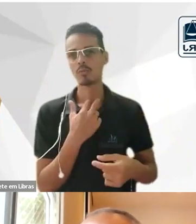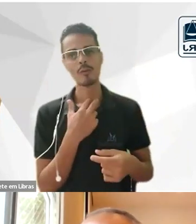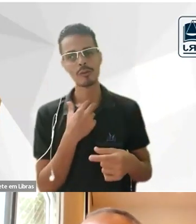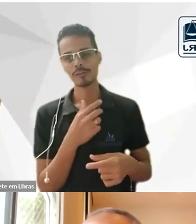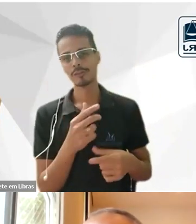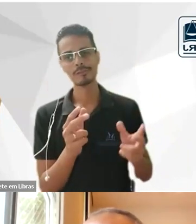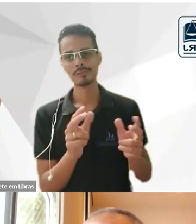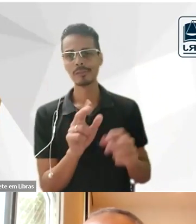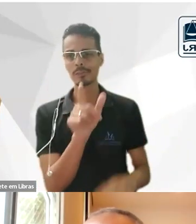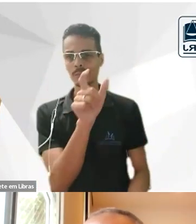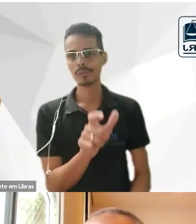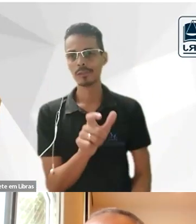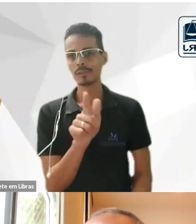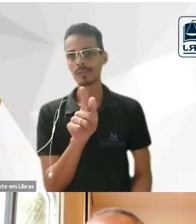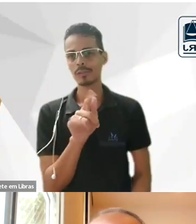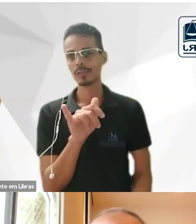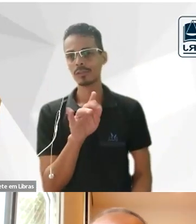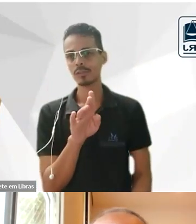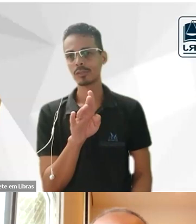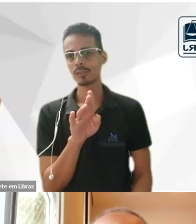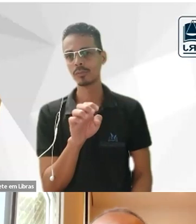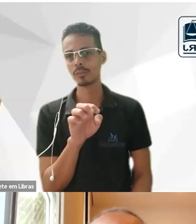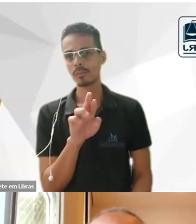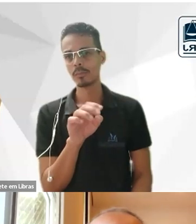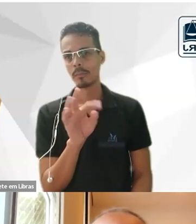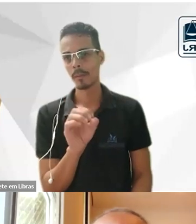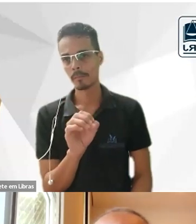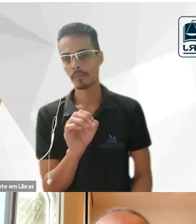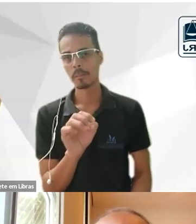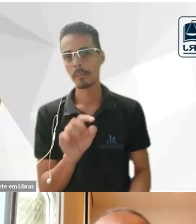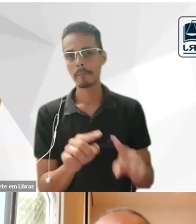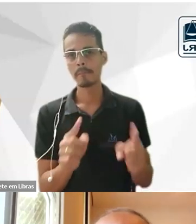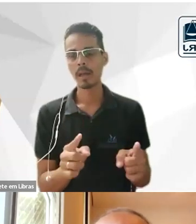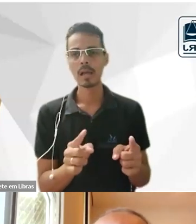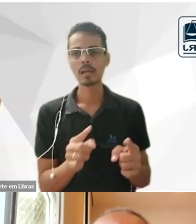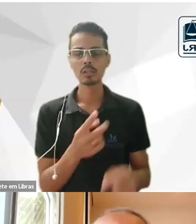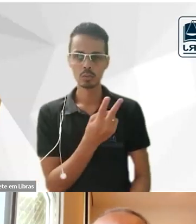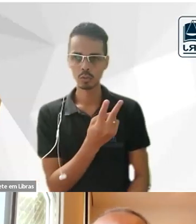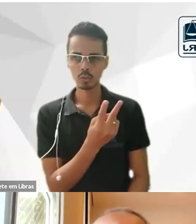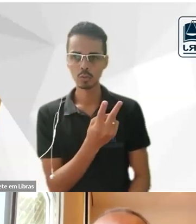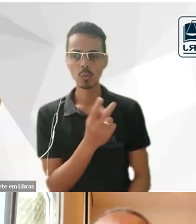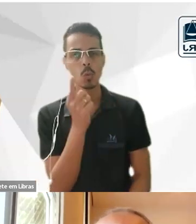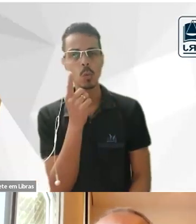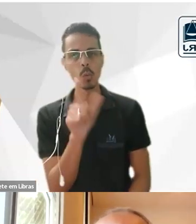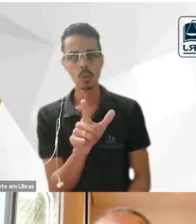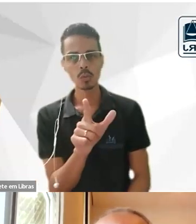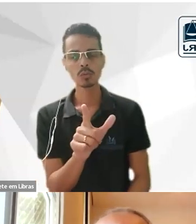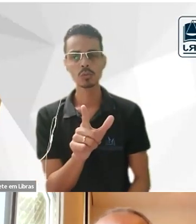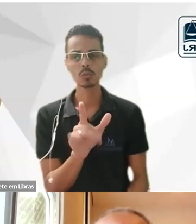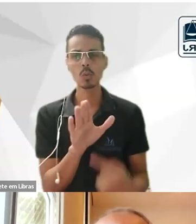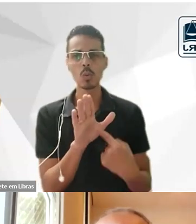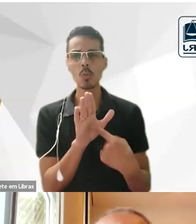hoje em dia nas universidades mas eles conseguiram de alguma forma mostrar um